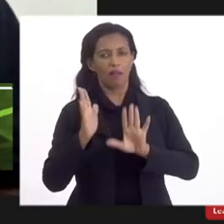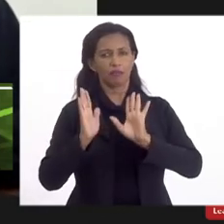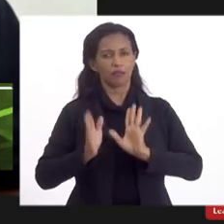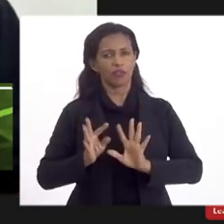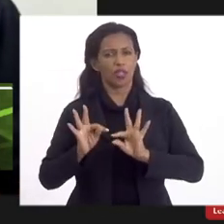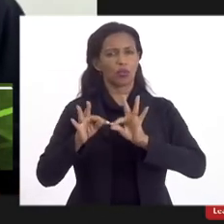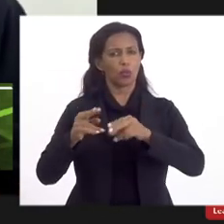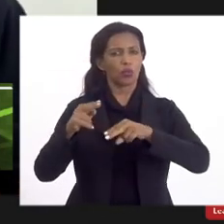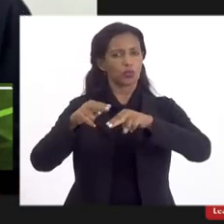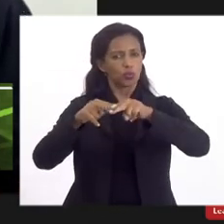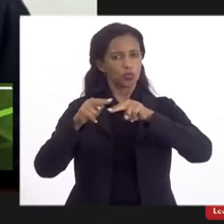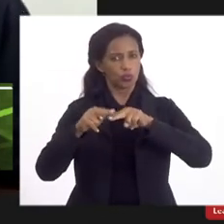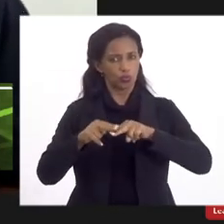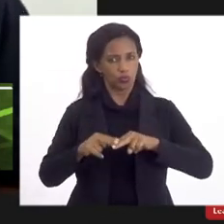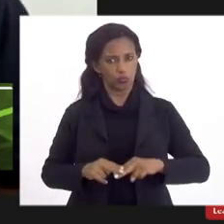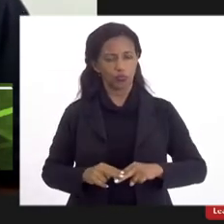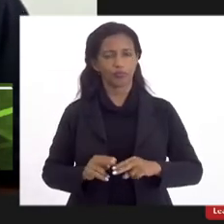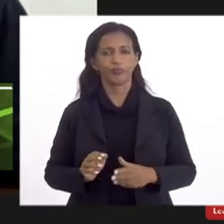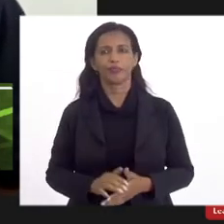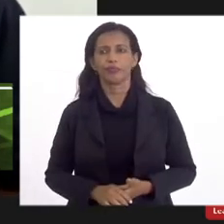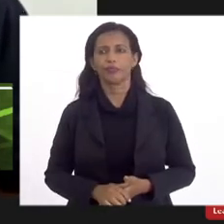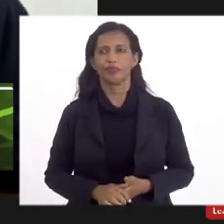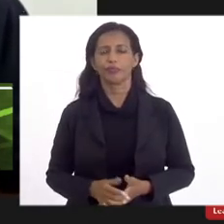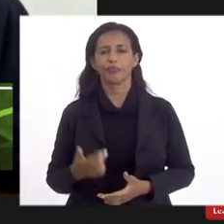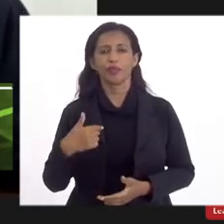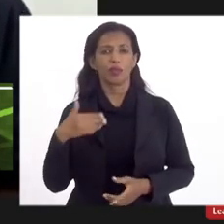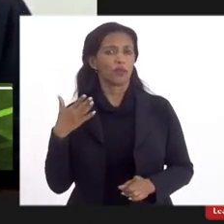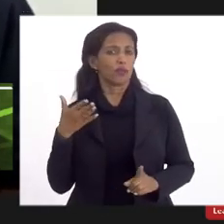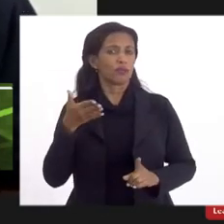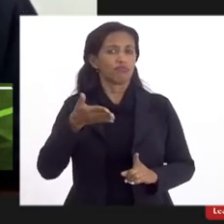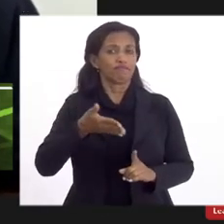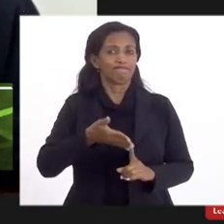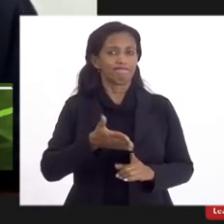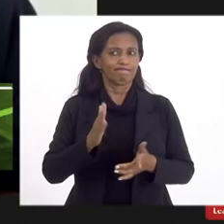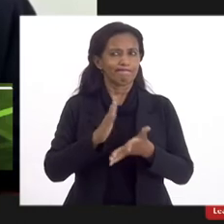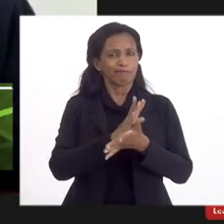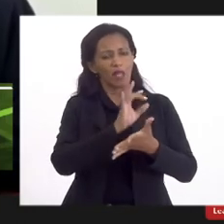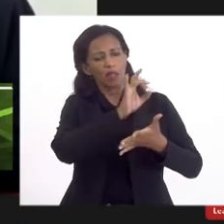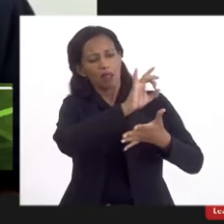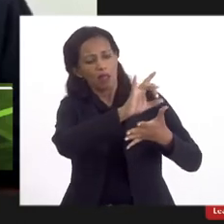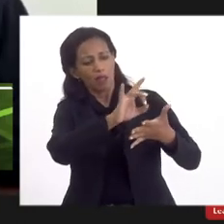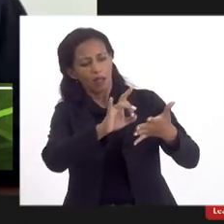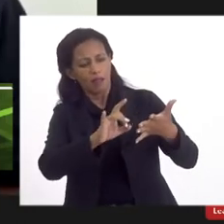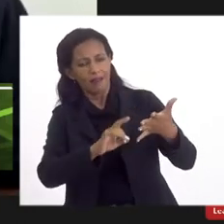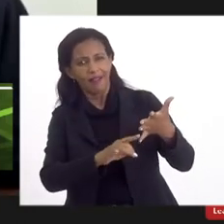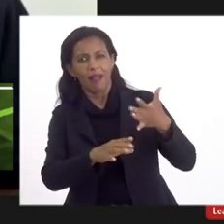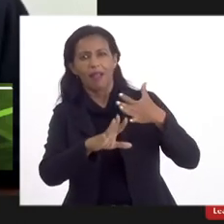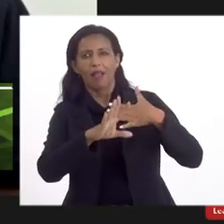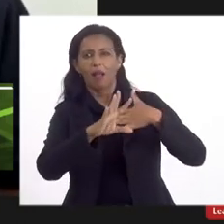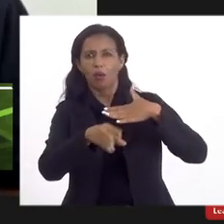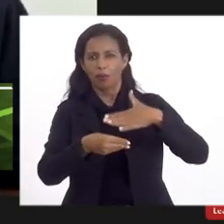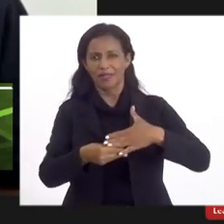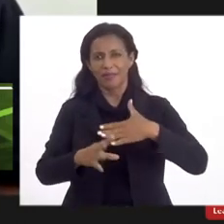todos os motivos eu vou direto algumas algumas emendas